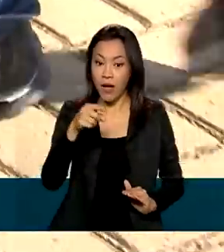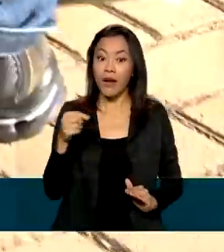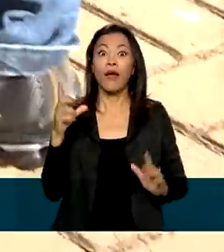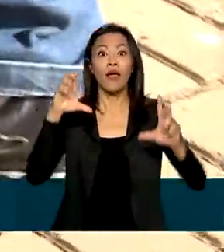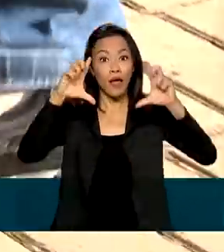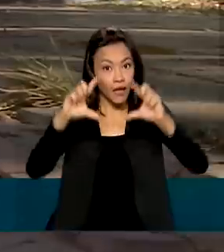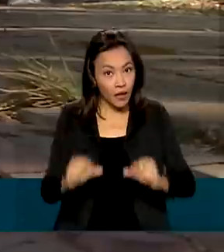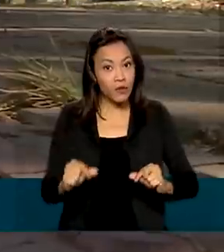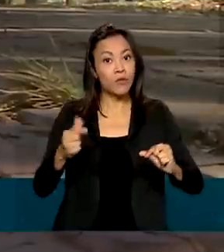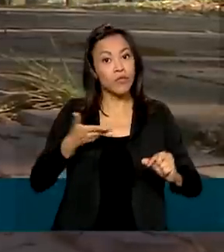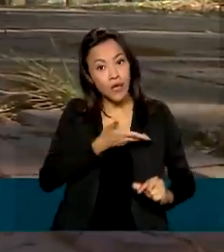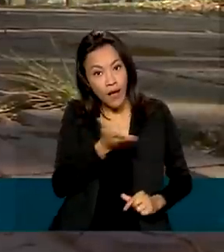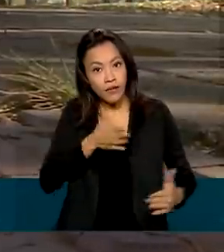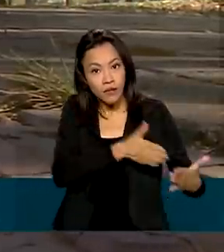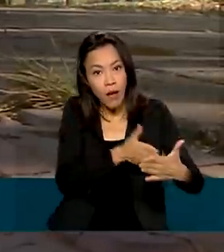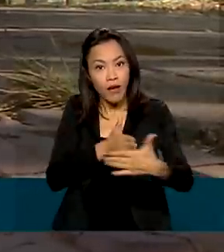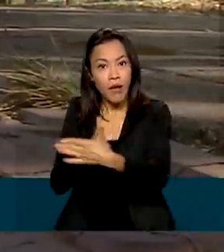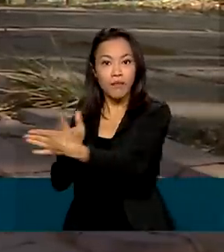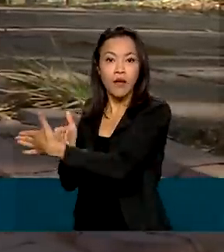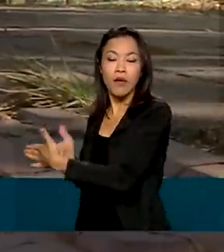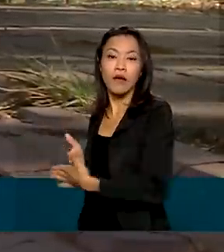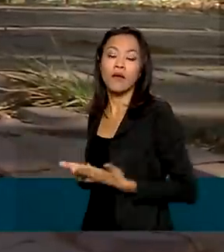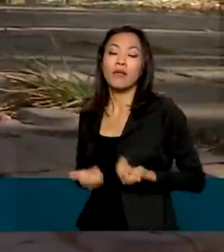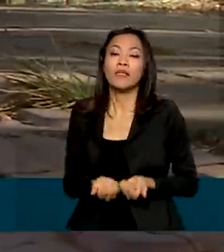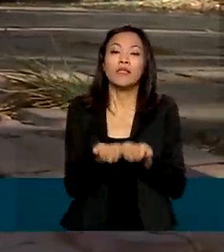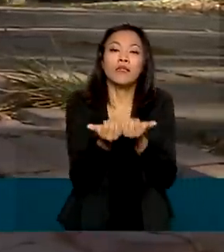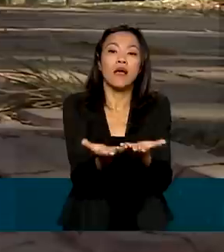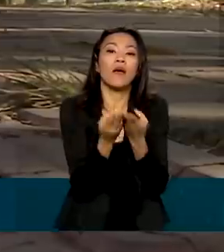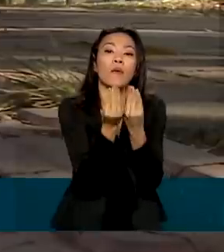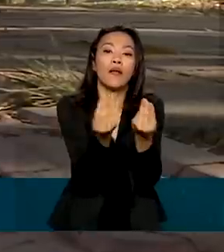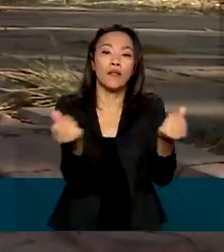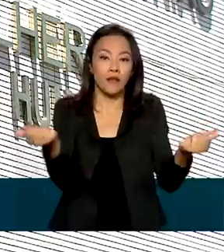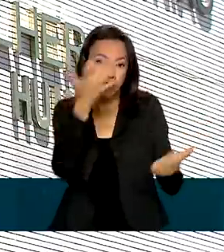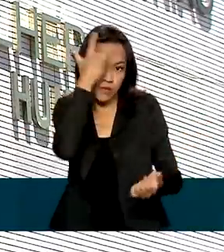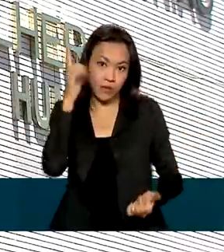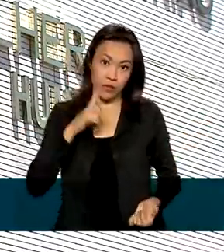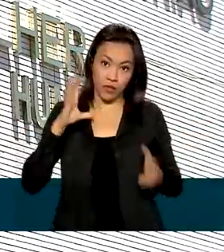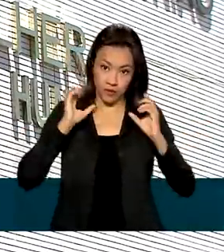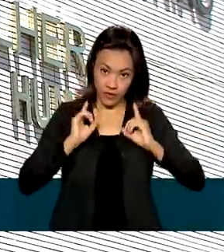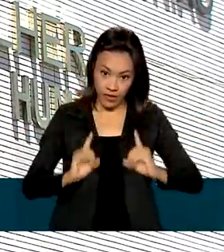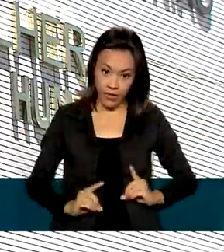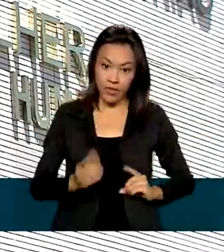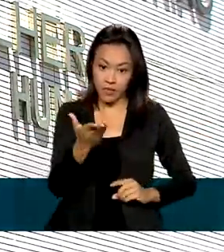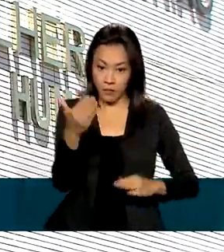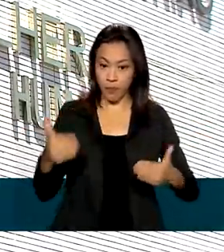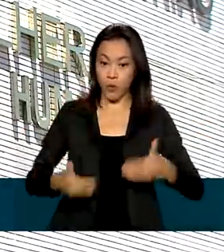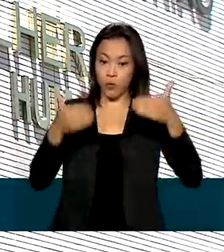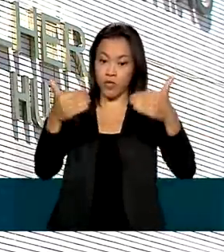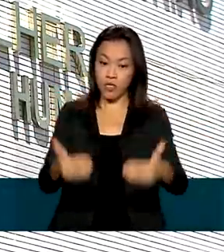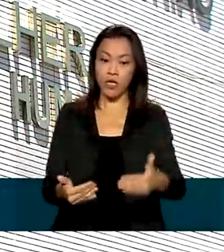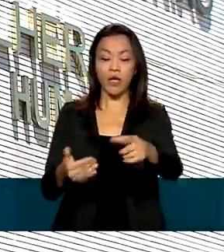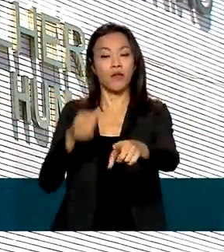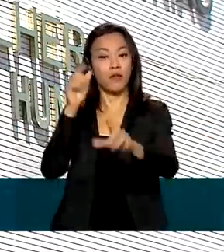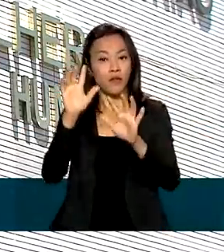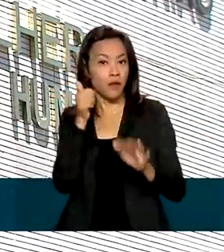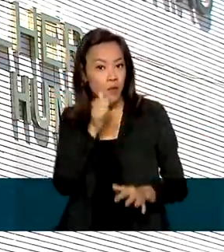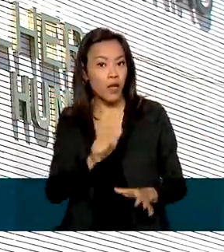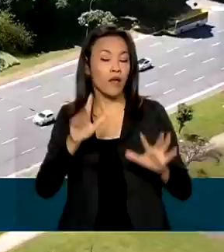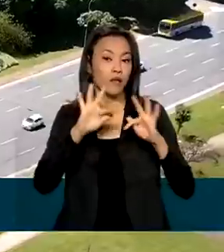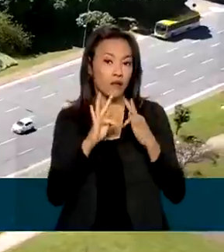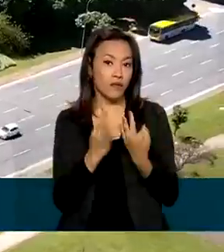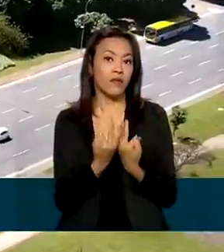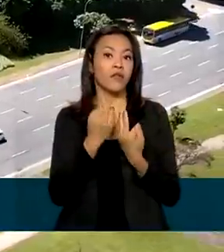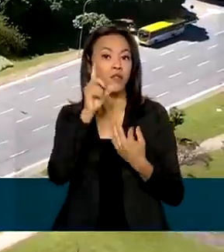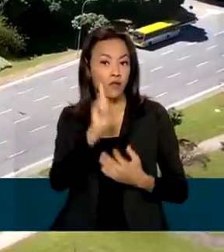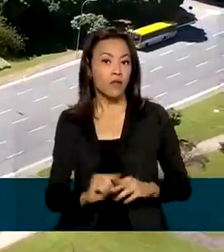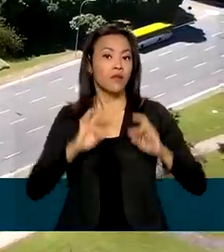e garantir mais qualidade de vida às pessoas com deficiência, o Ministério da Mulher, da Família e dos Direitos Humanos